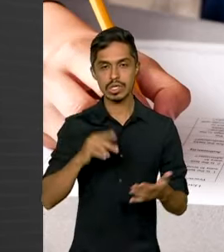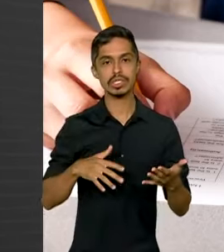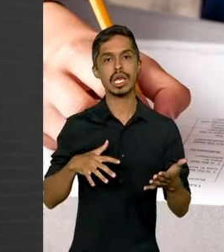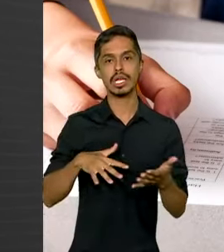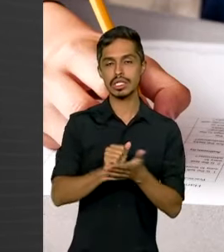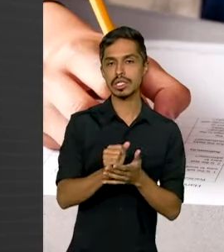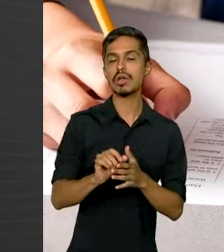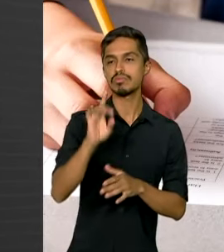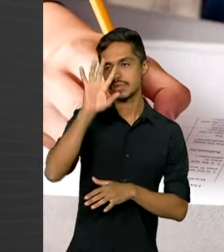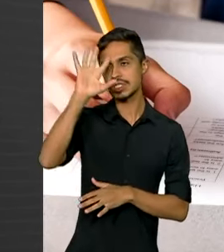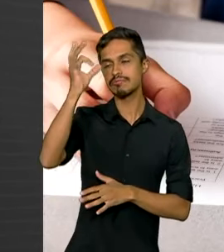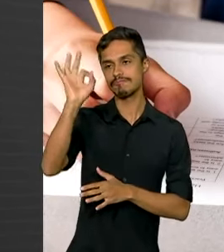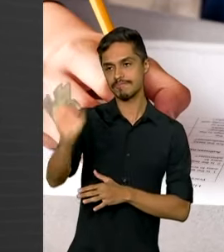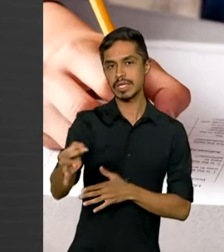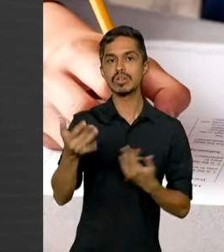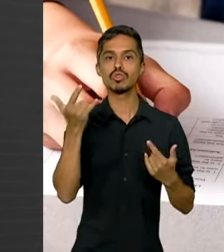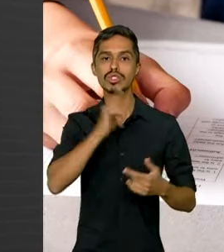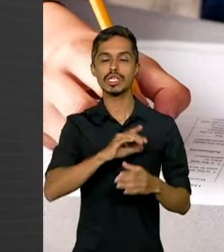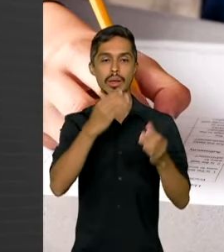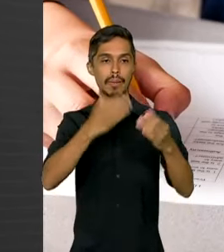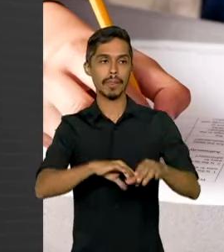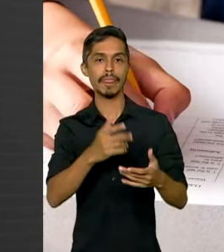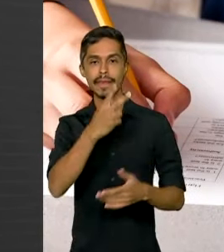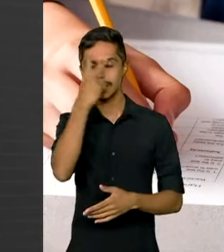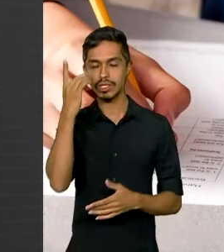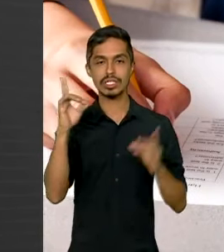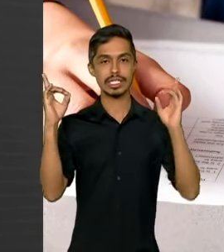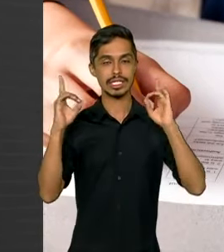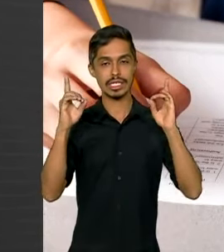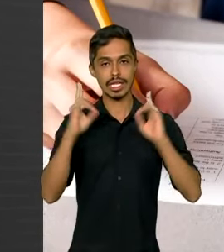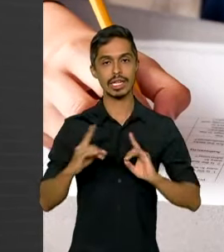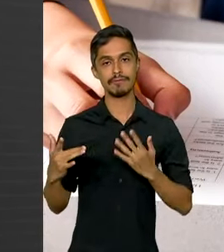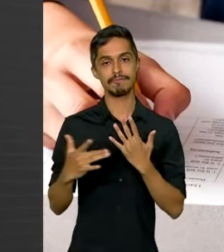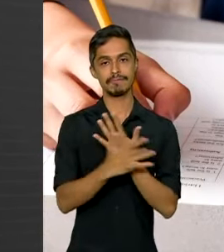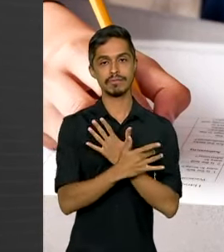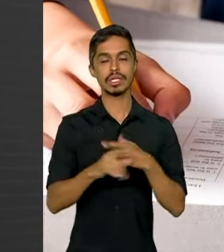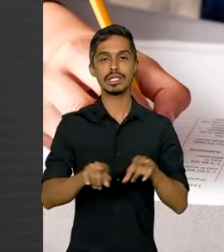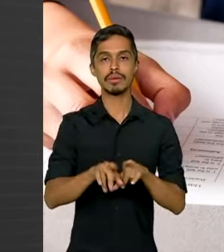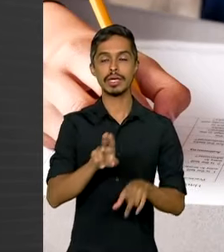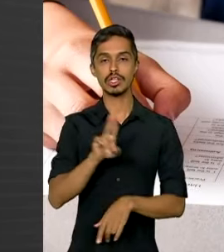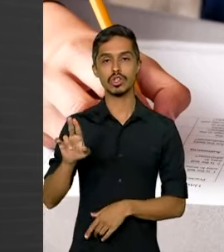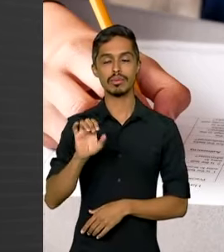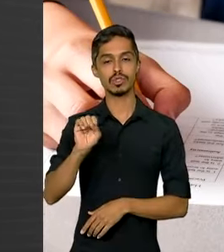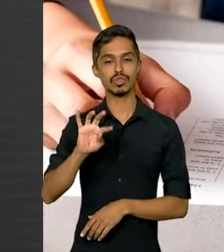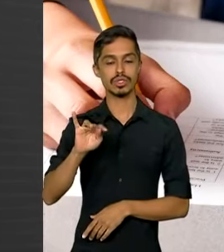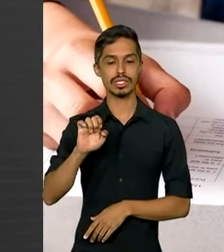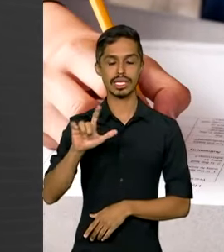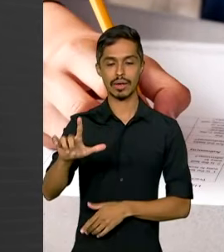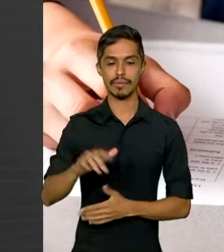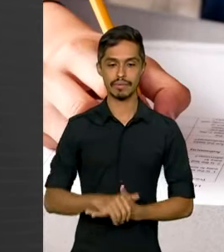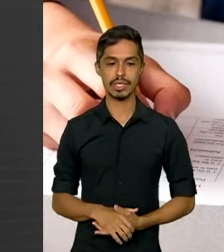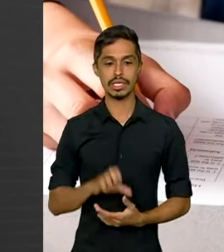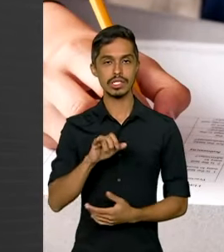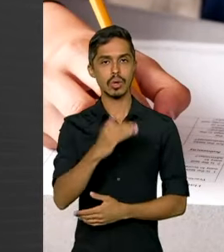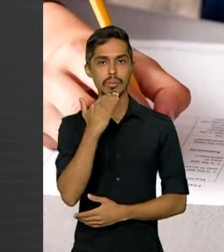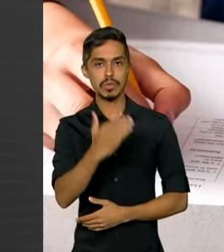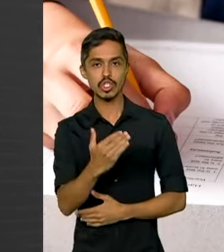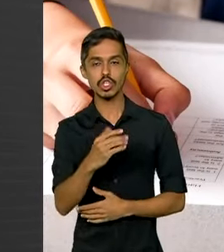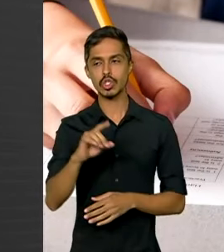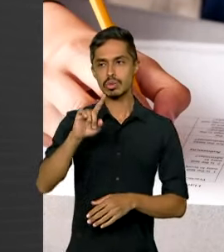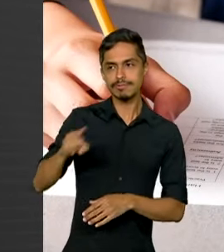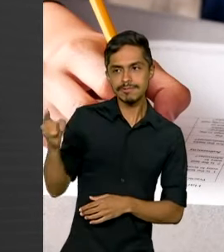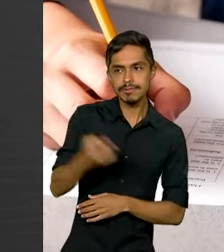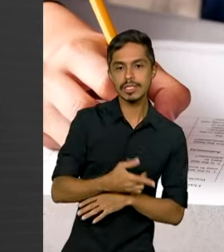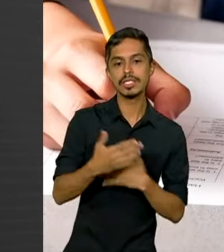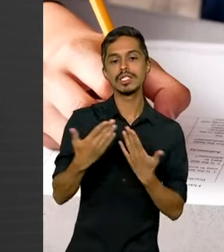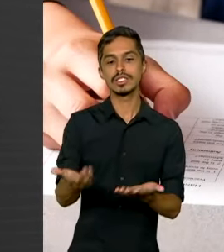deferida para concorrer na condição de pessoa com deficiência e nome social. Quem tiver o pedido negado pode